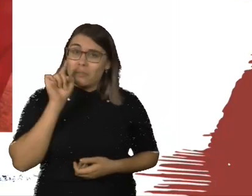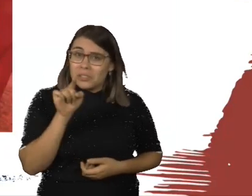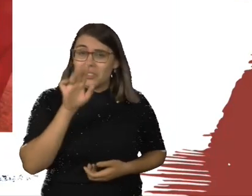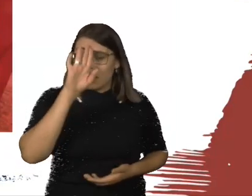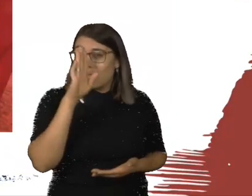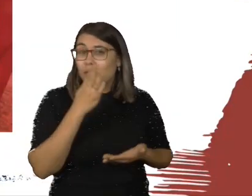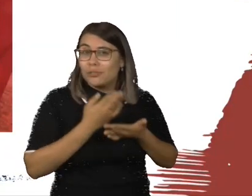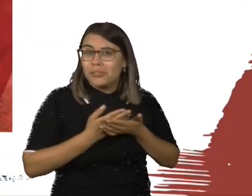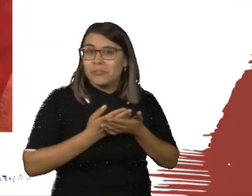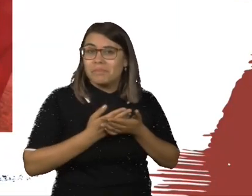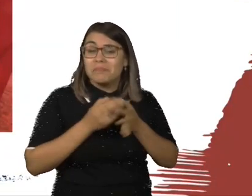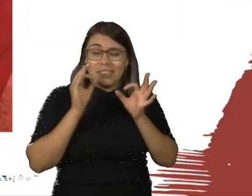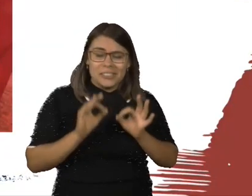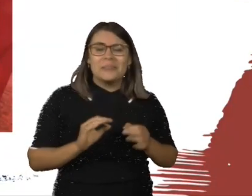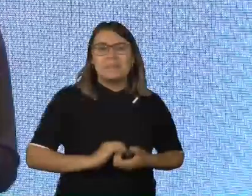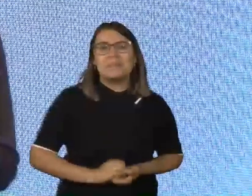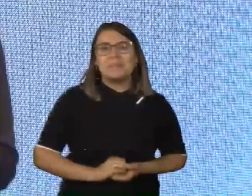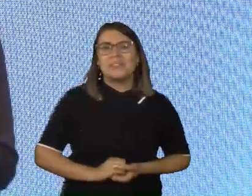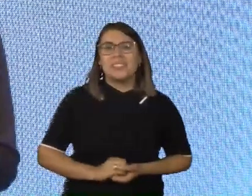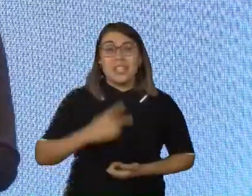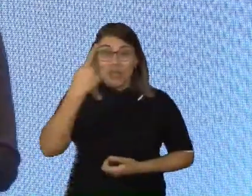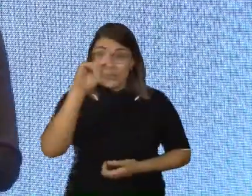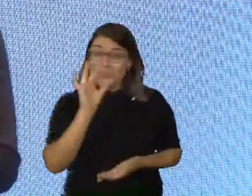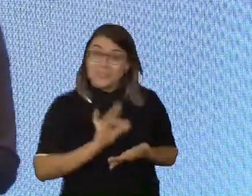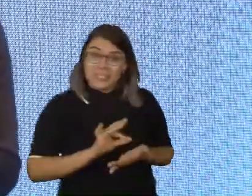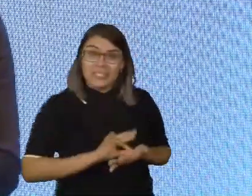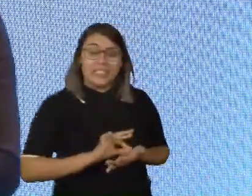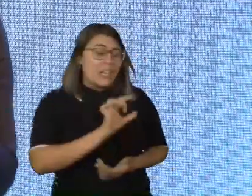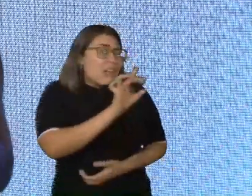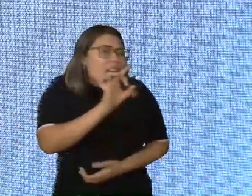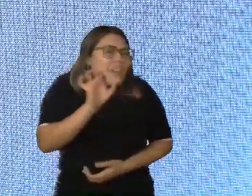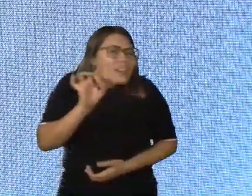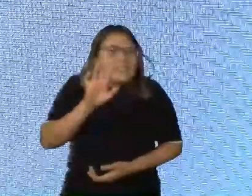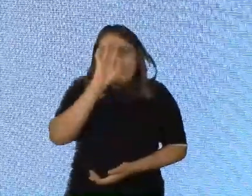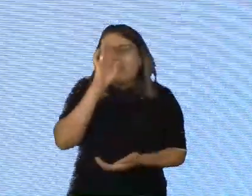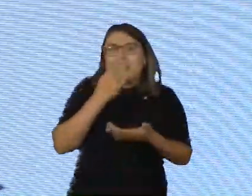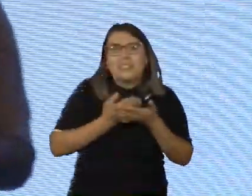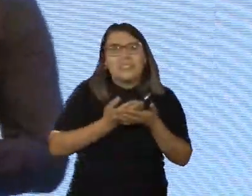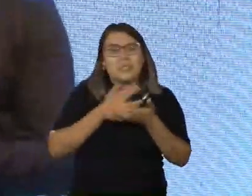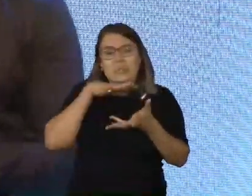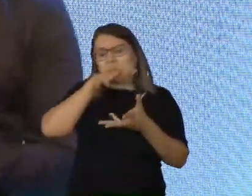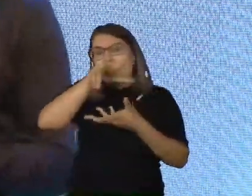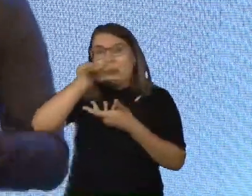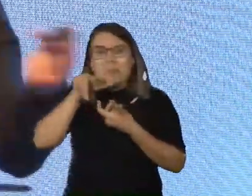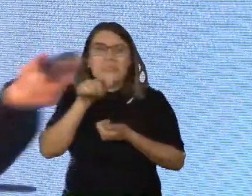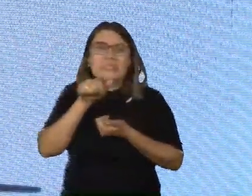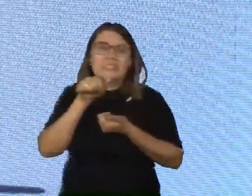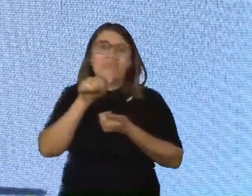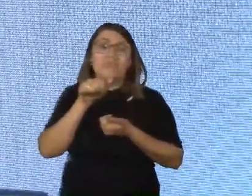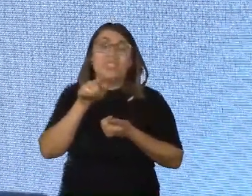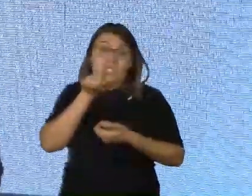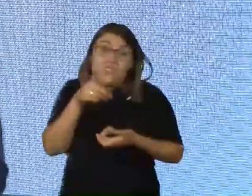algo e você está certo disso. Essa é a sua verdade. Cada um acredita no seu mundo interno, então, se você acredita que não é